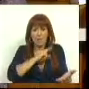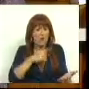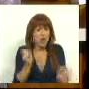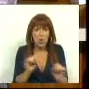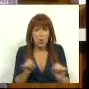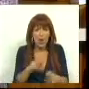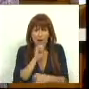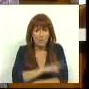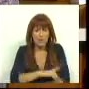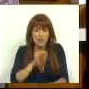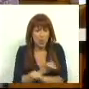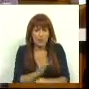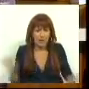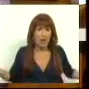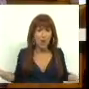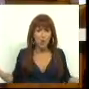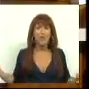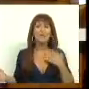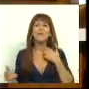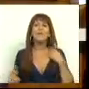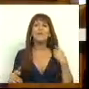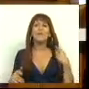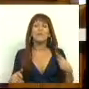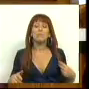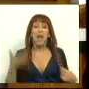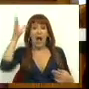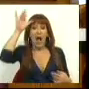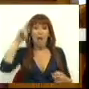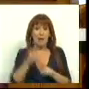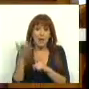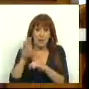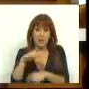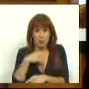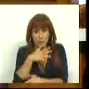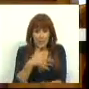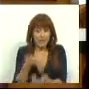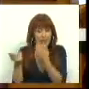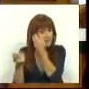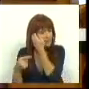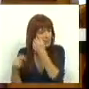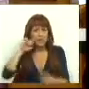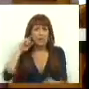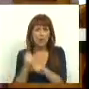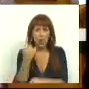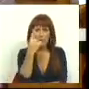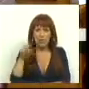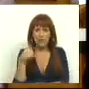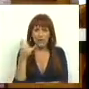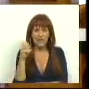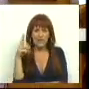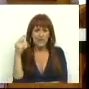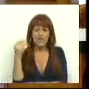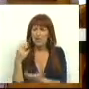Não há mínima hipótese. Ou seja, Almada, por exemplo, foi o exemplo que eu referi, que cobra 1,20€,